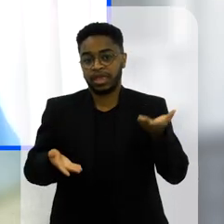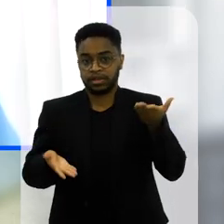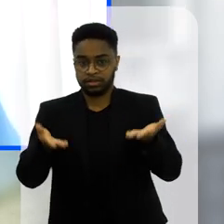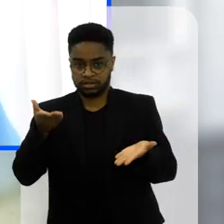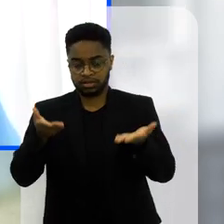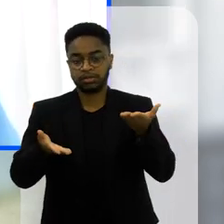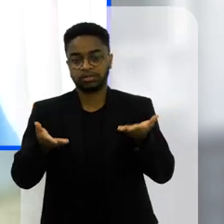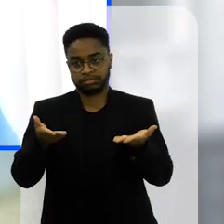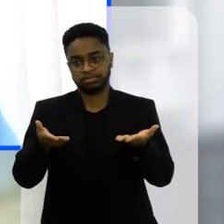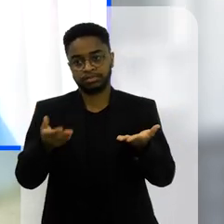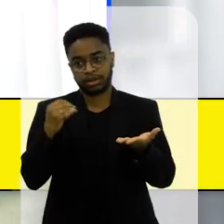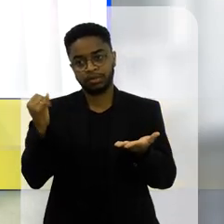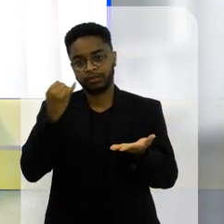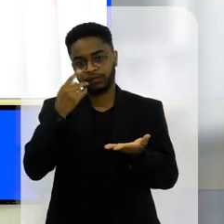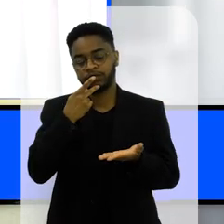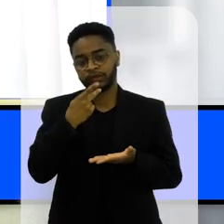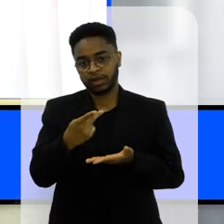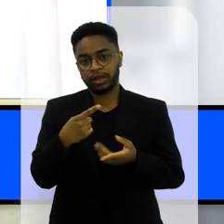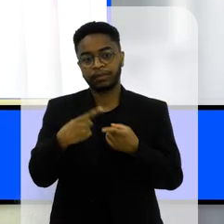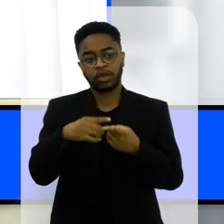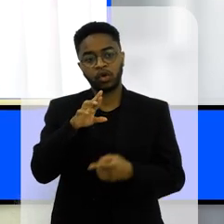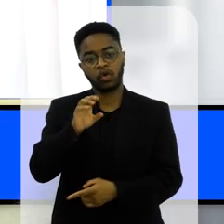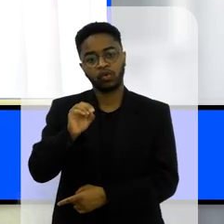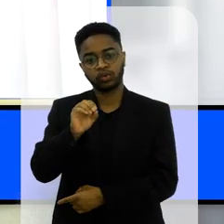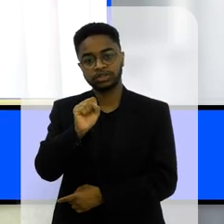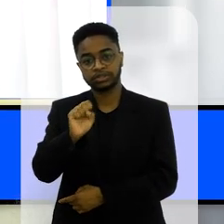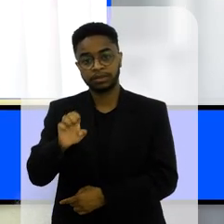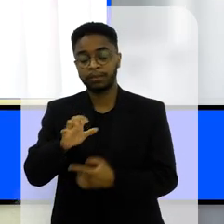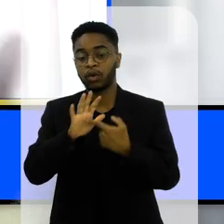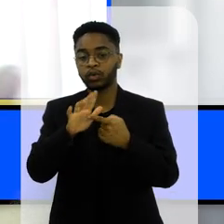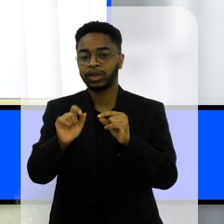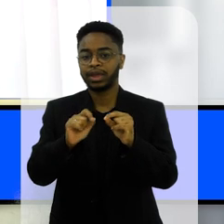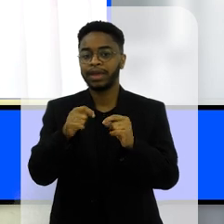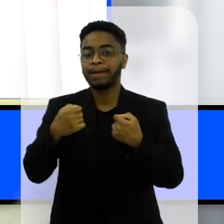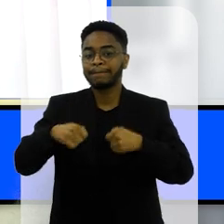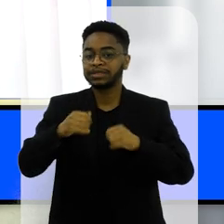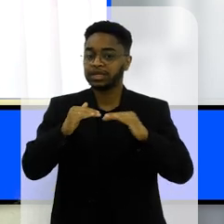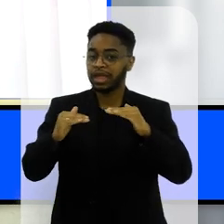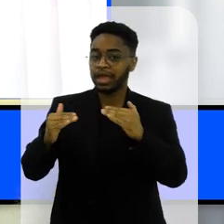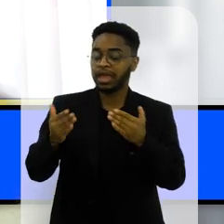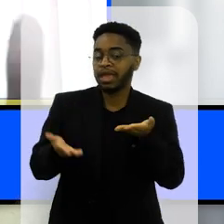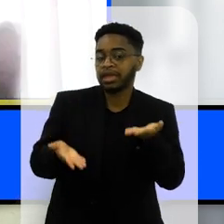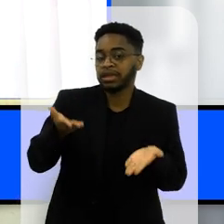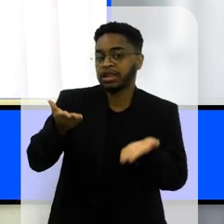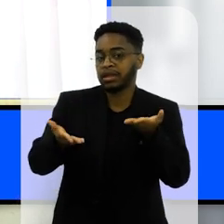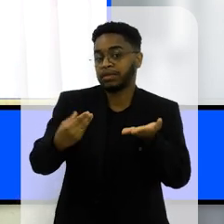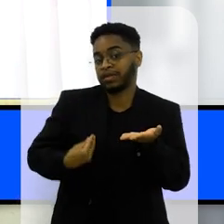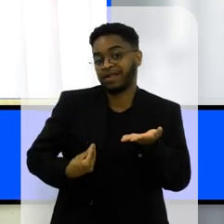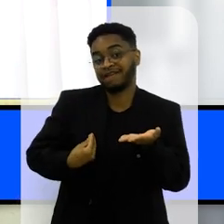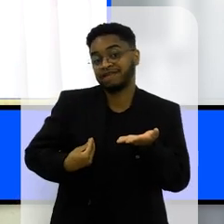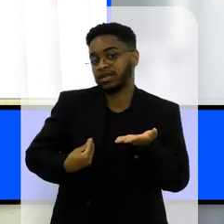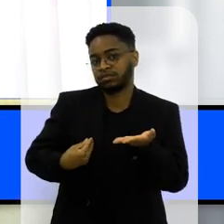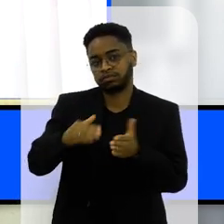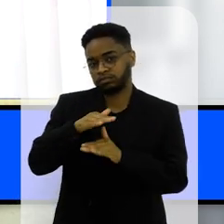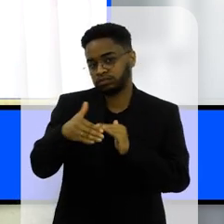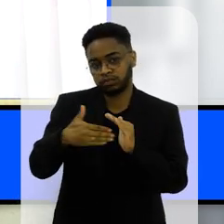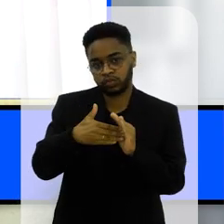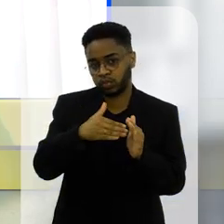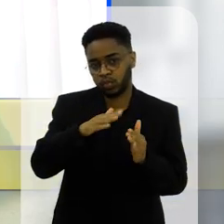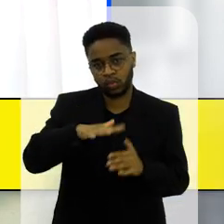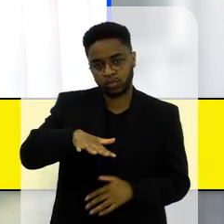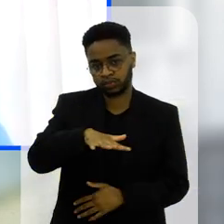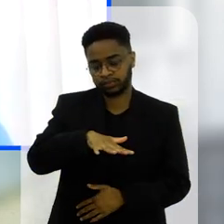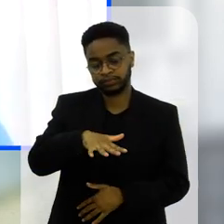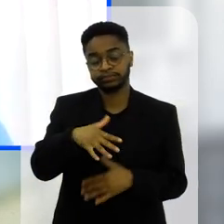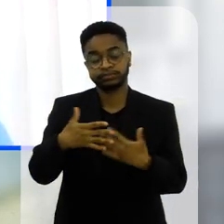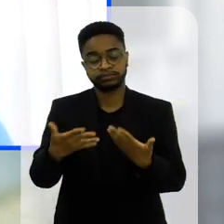acho que a Rose ela aborda de maneira muito cirúrgica que o equilíbrio que nós temos que ter com tudo na vida inclusive com esse tempo